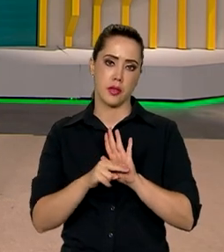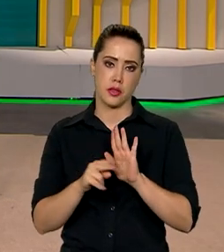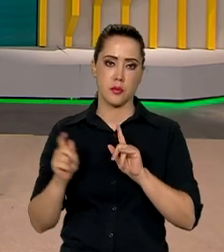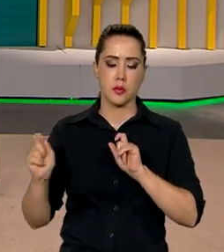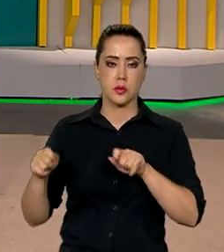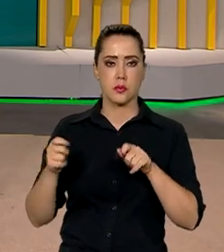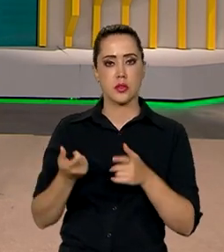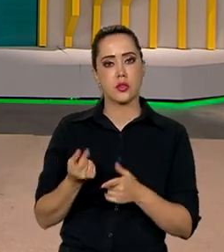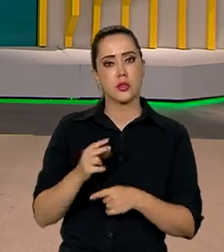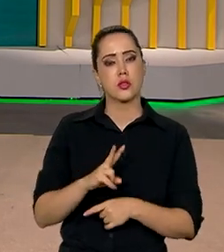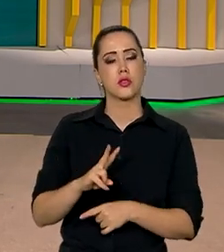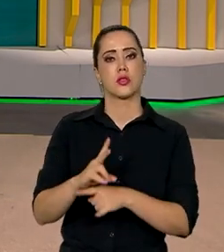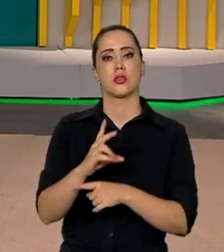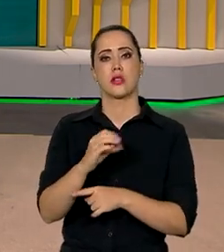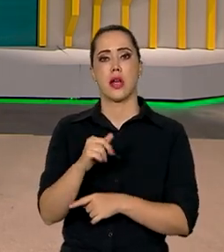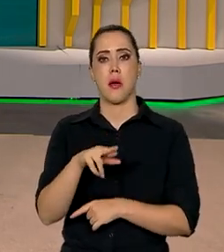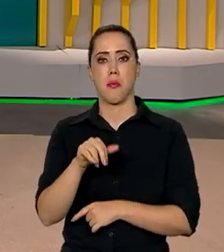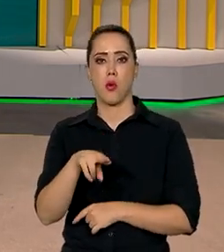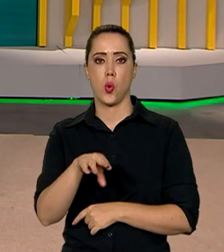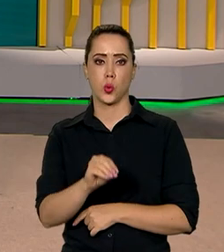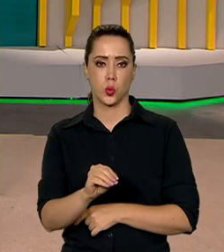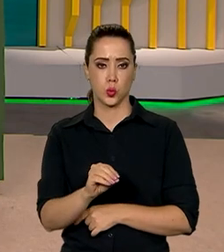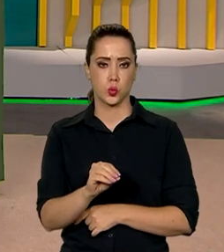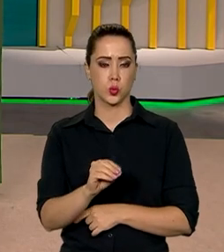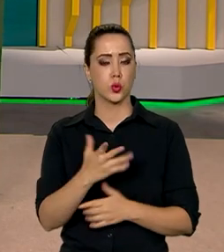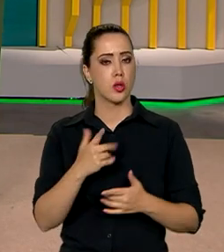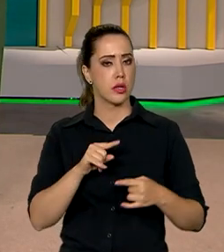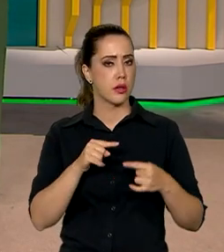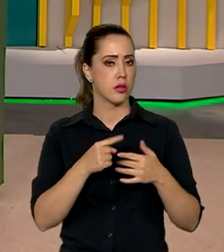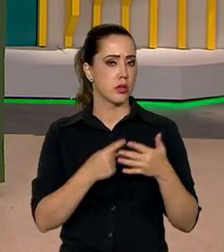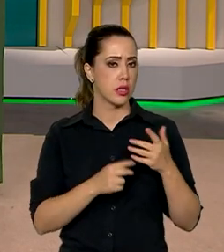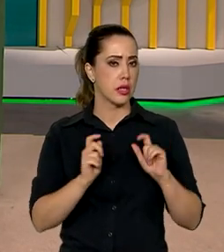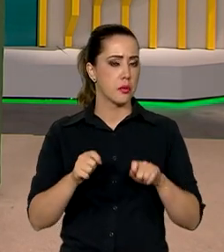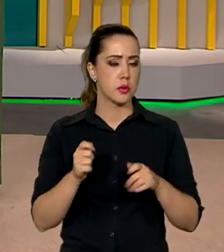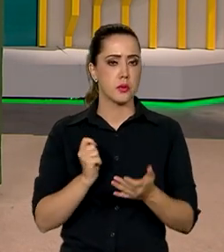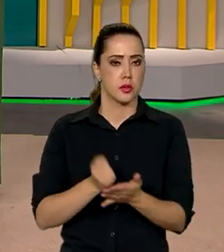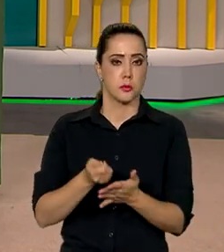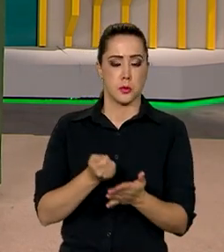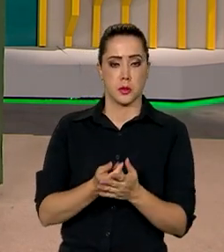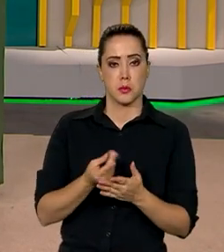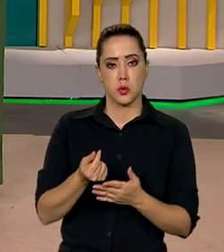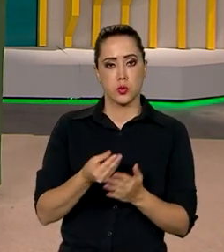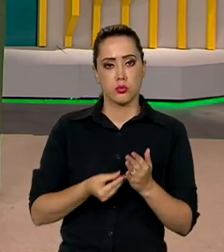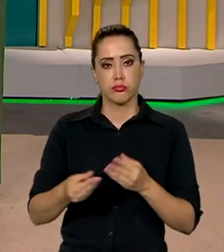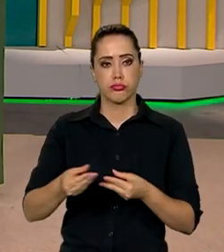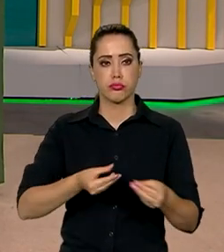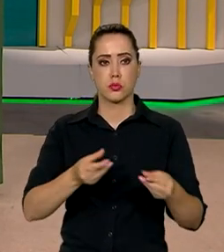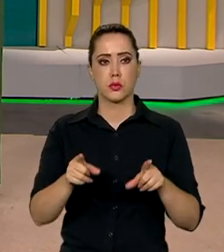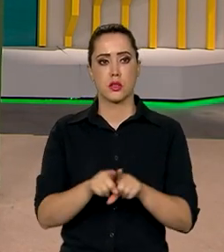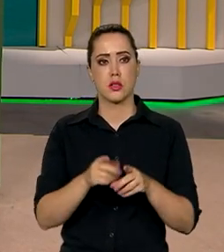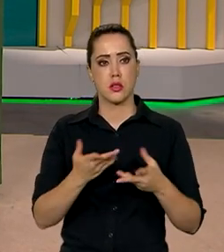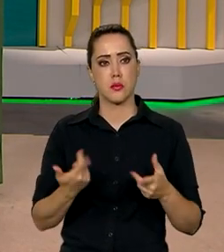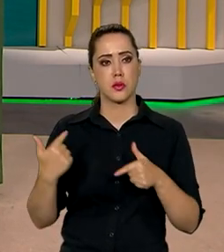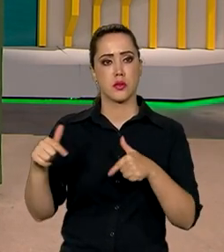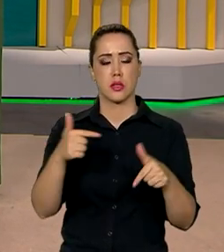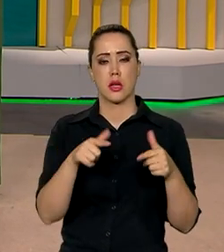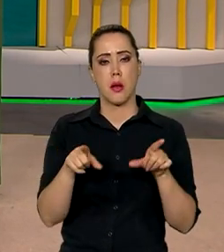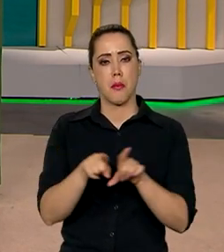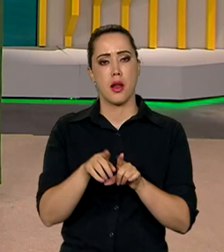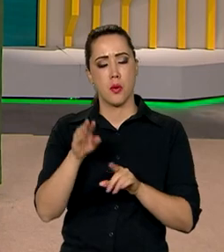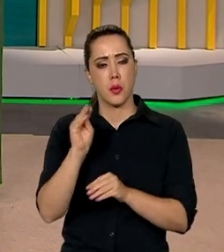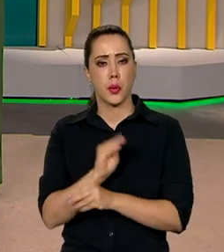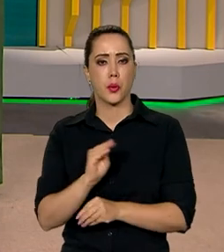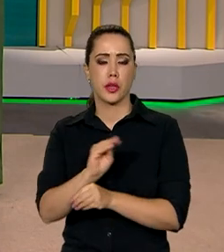mercado de crédito de carbono. A medida institui meios de pagamento e distribuição de recursos para iniciativas de